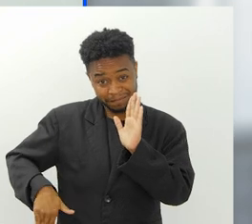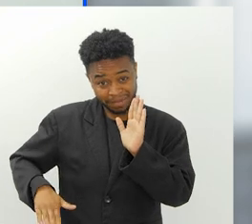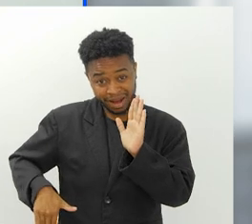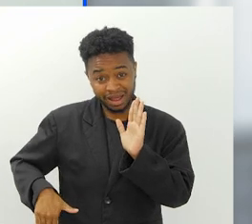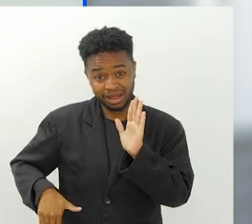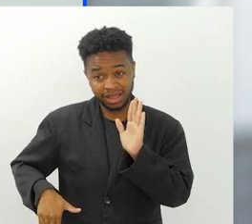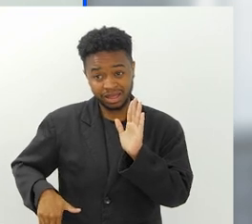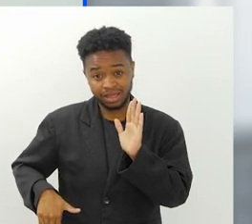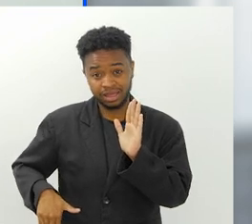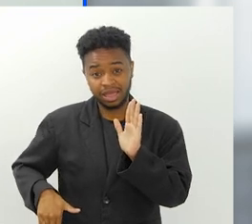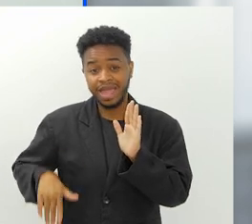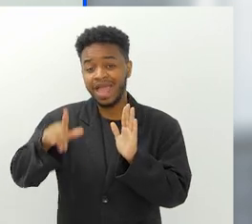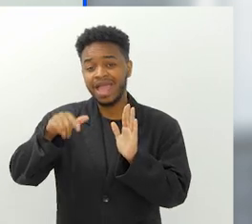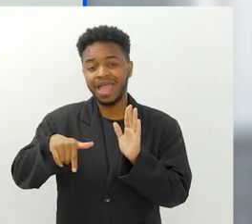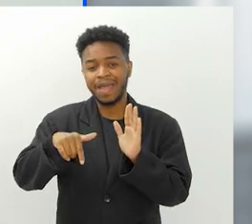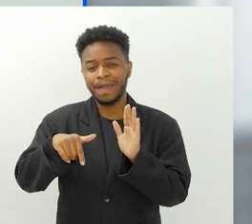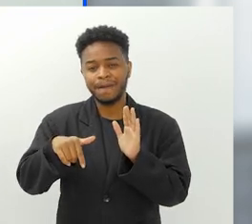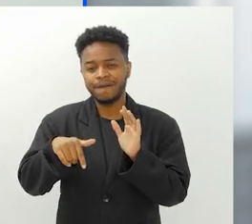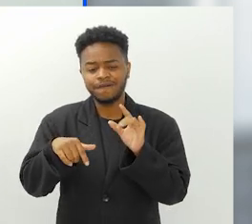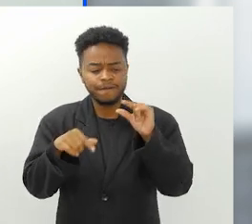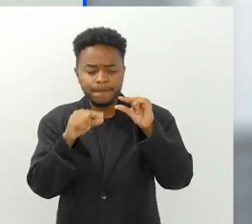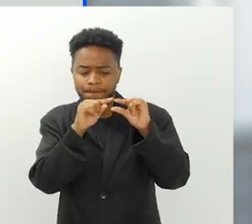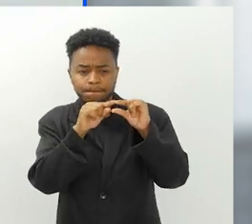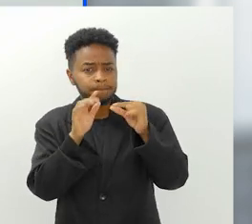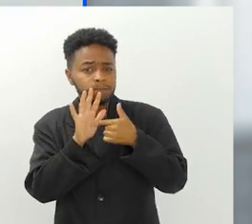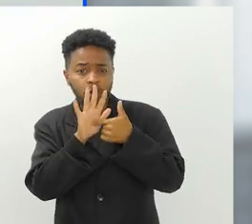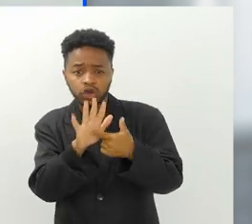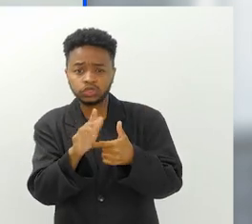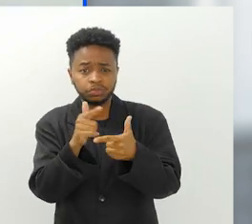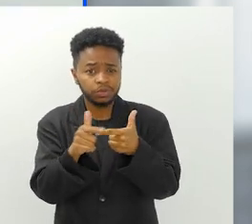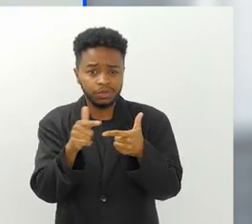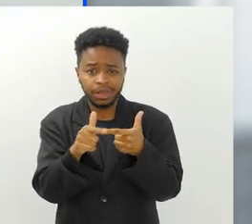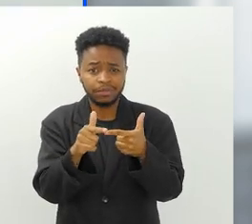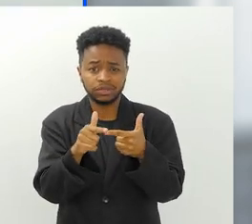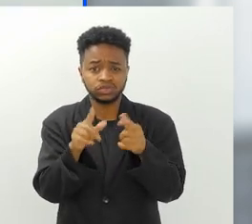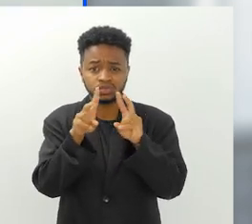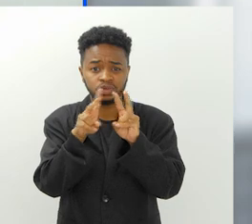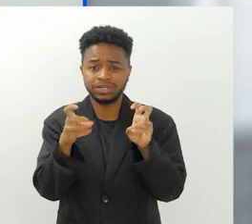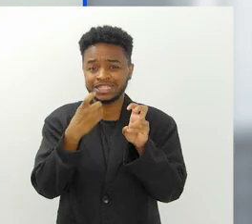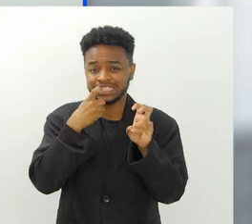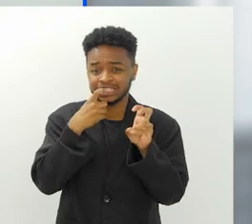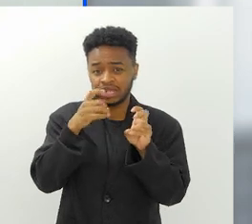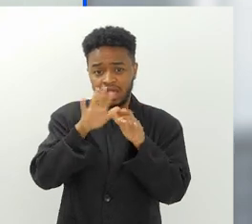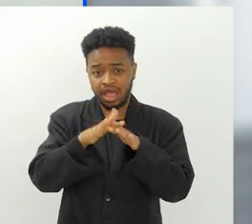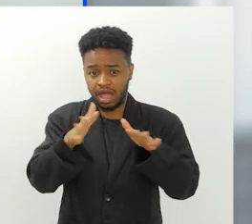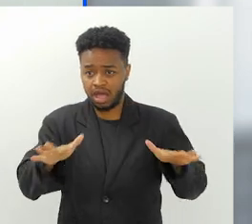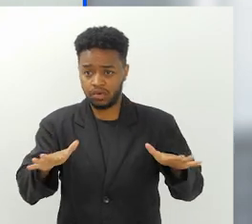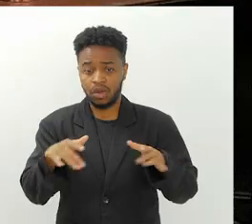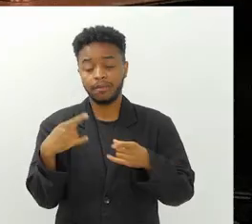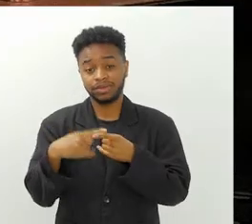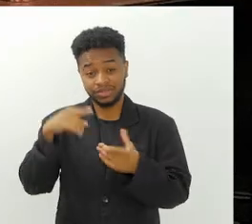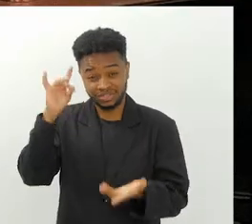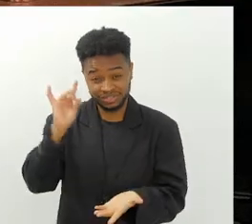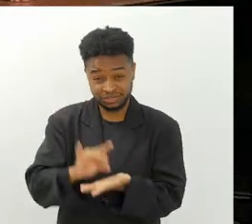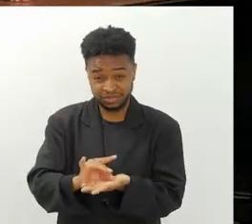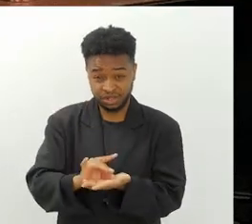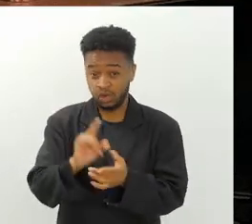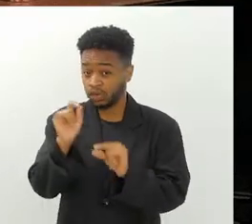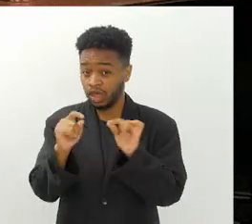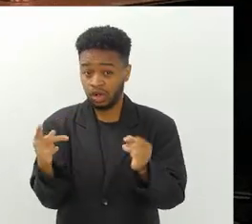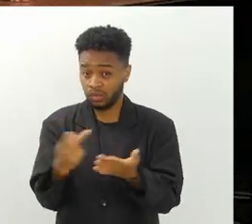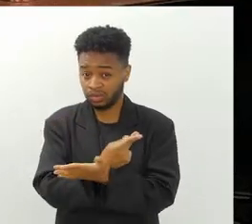praias, elas são a ponta do iceberg da situação do plástico no oceano mesmo. E o que chega nas praias,